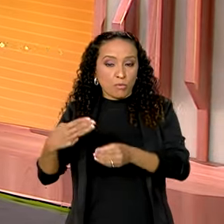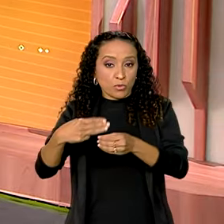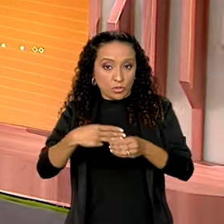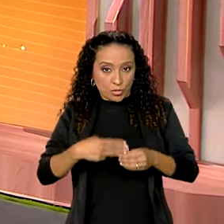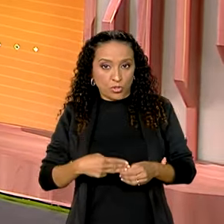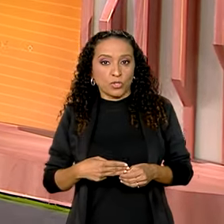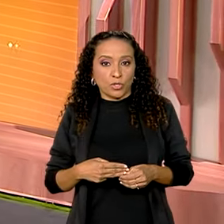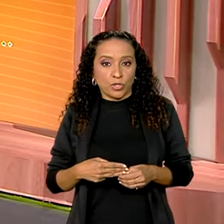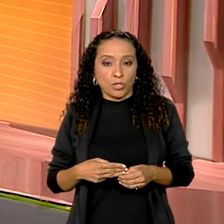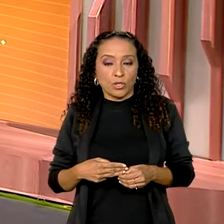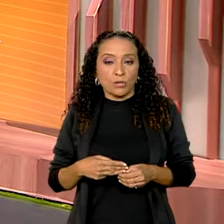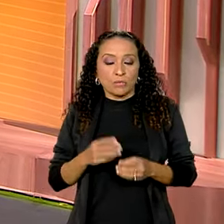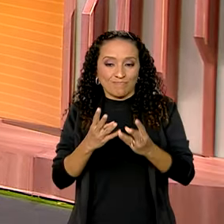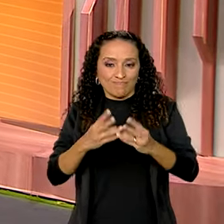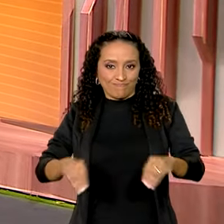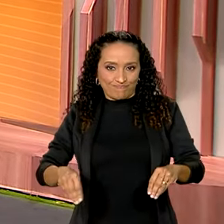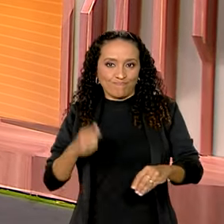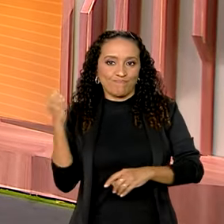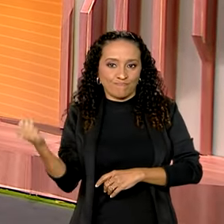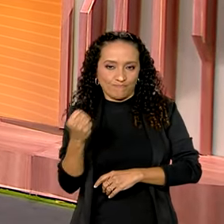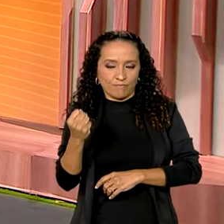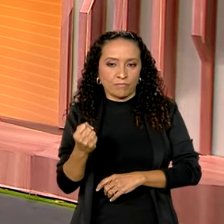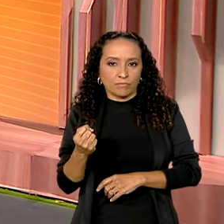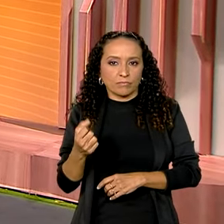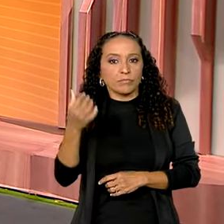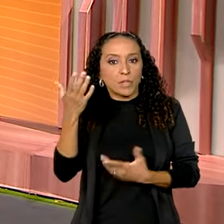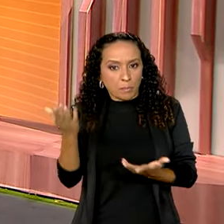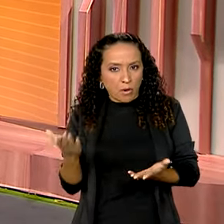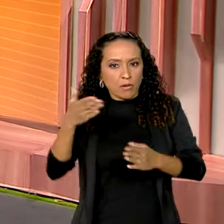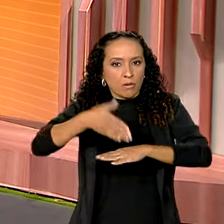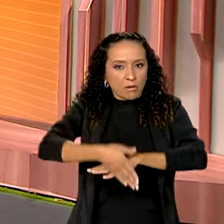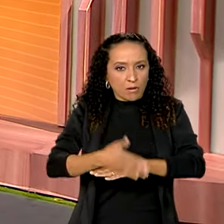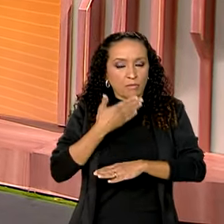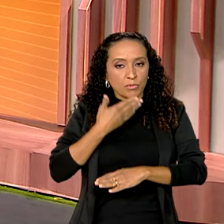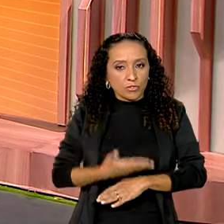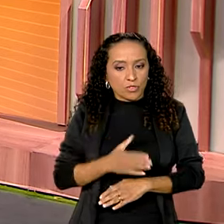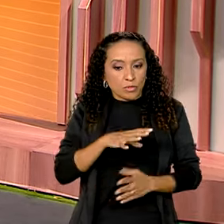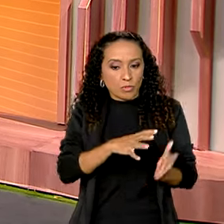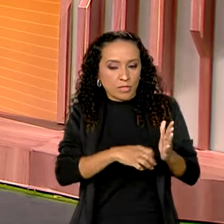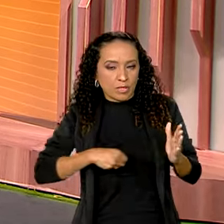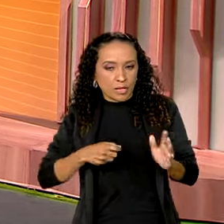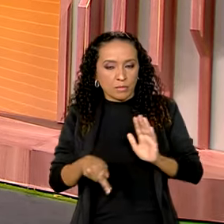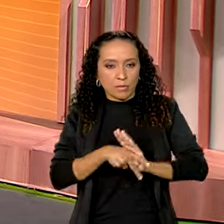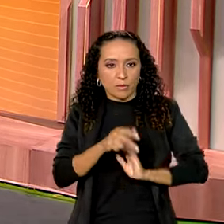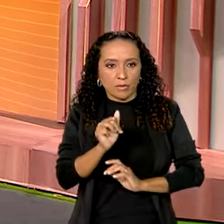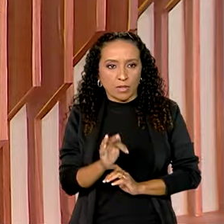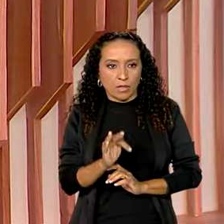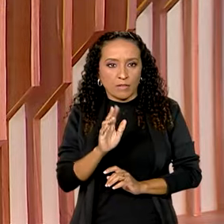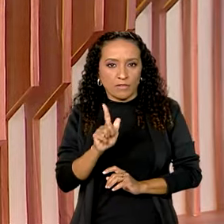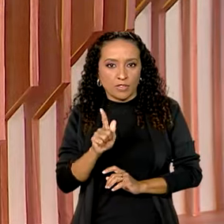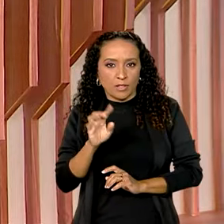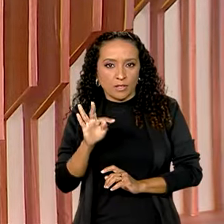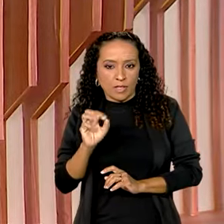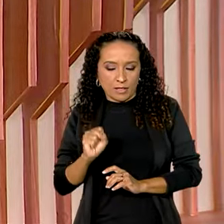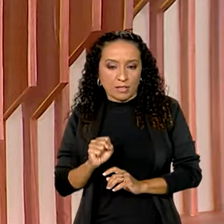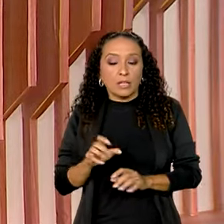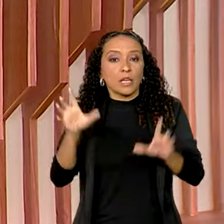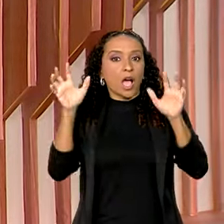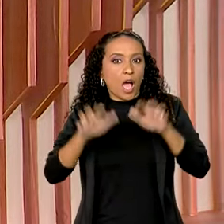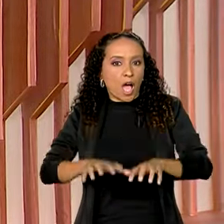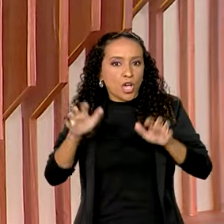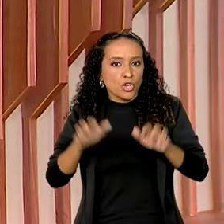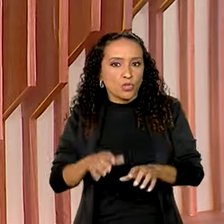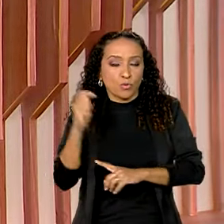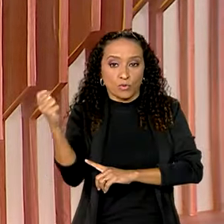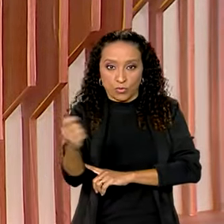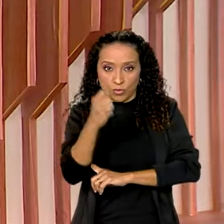municípios em estado de calamidade, não deixem de buscar, de solicitar o saque do FGTS. E as chuvas que atingem